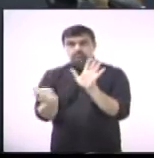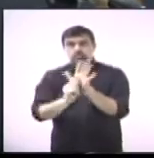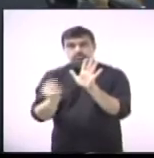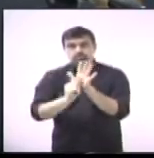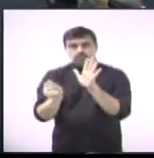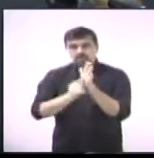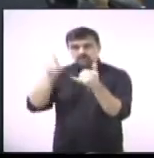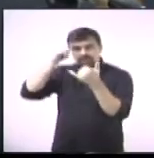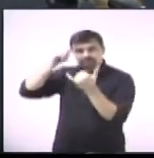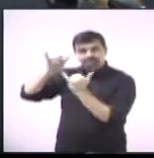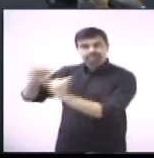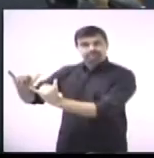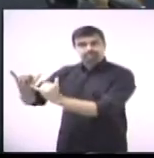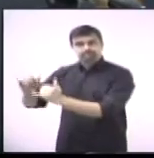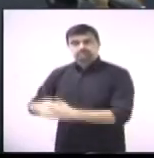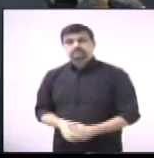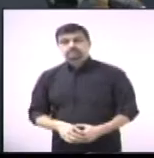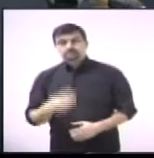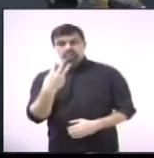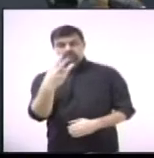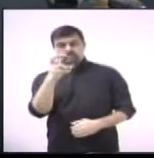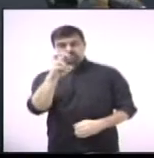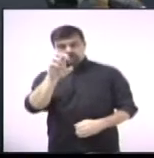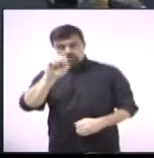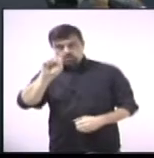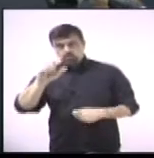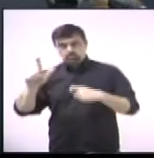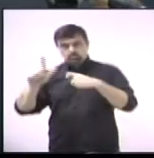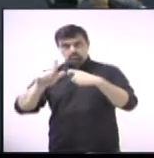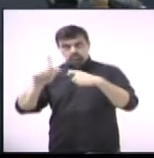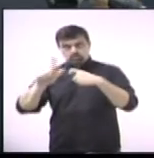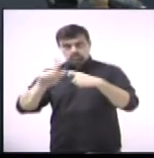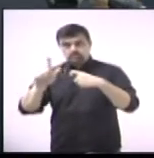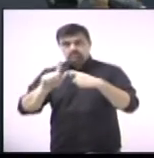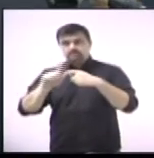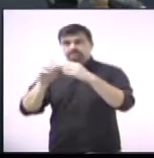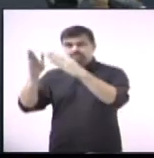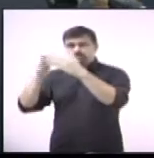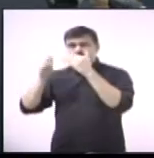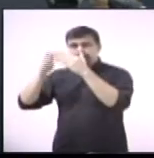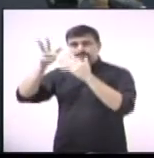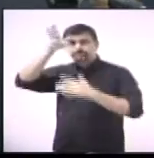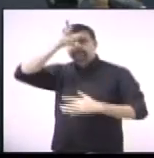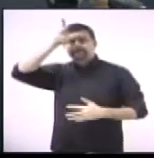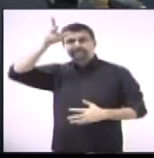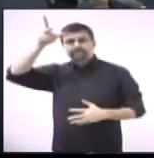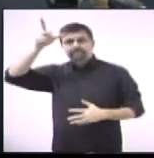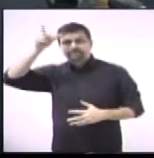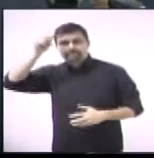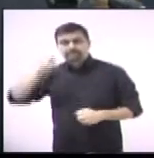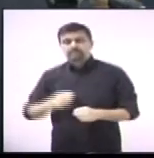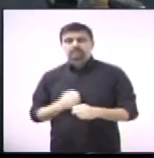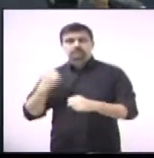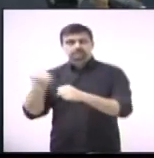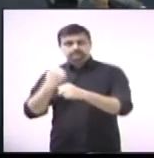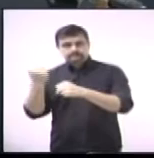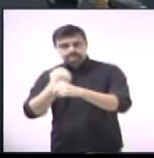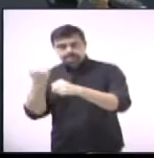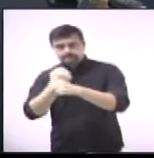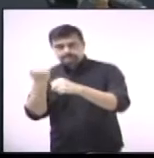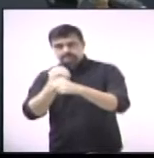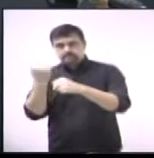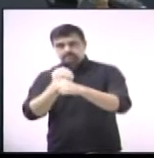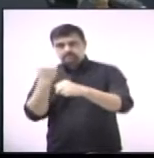drogas. 358 do vereador Gustavo Iatecola solicita ao executivo reforma na